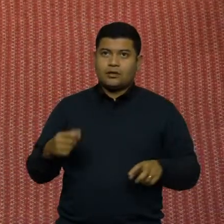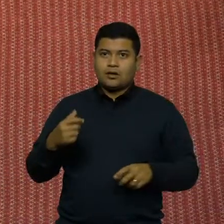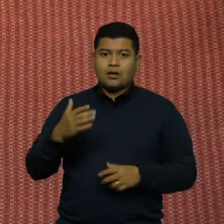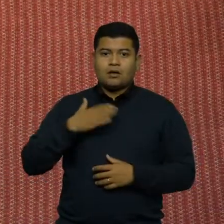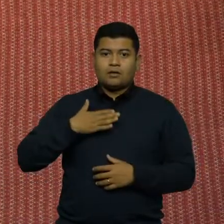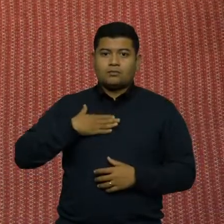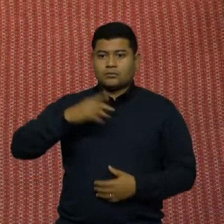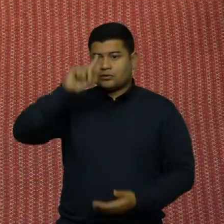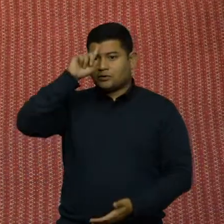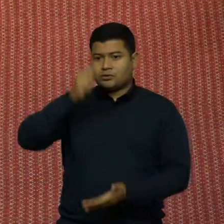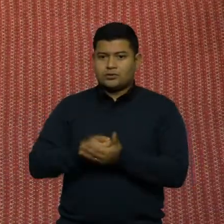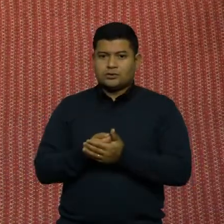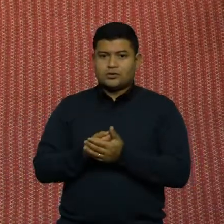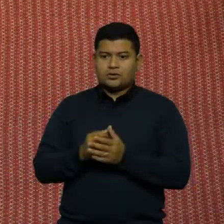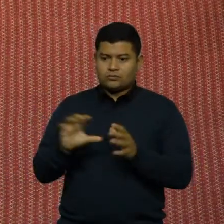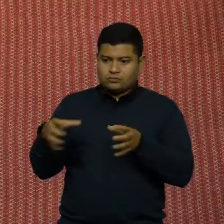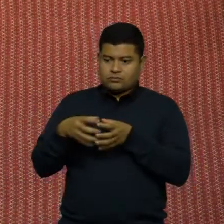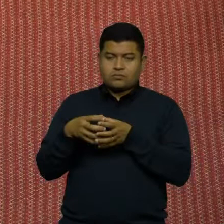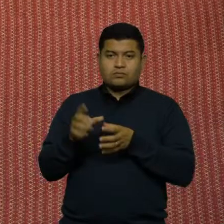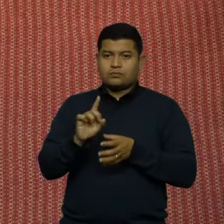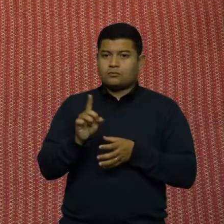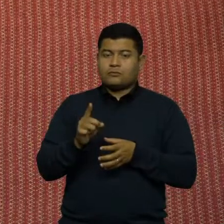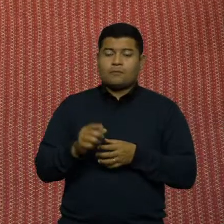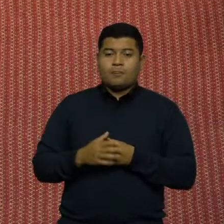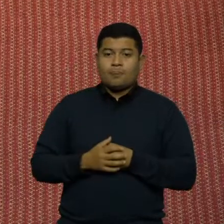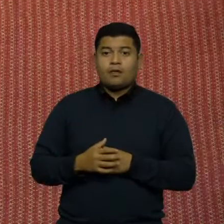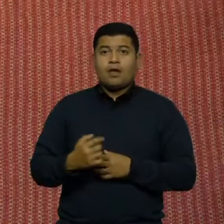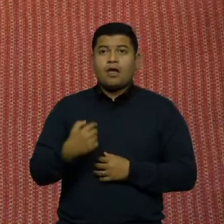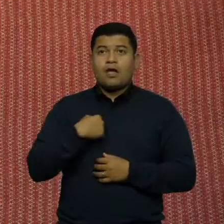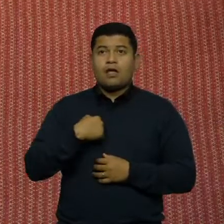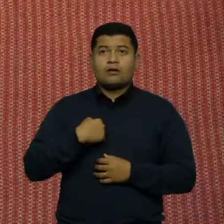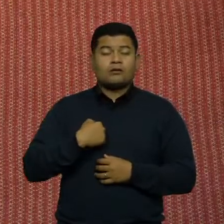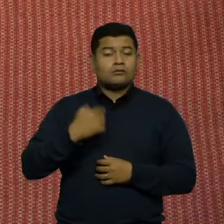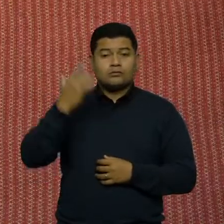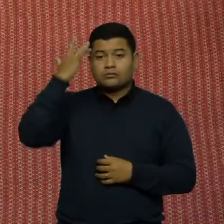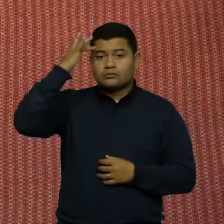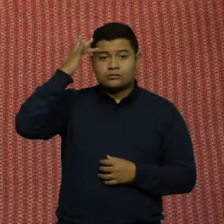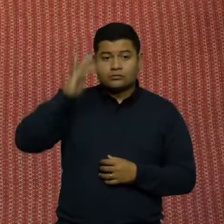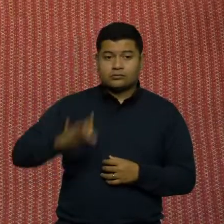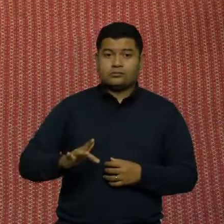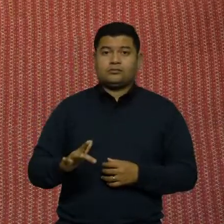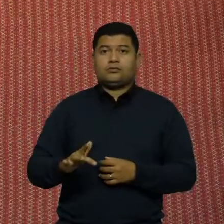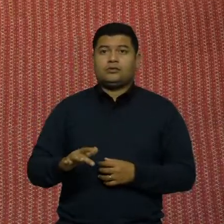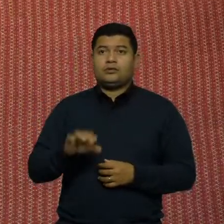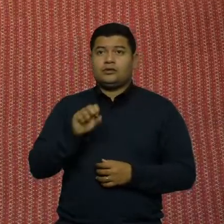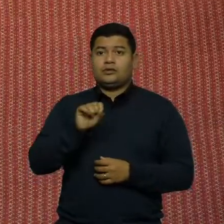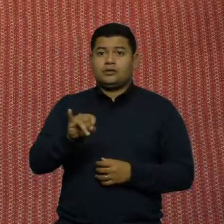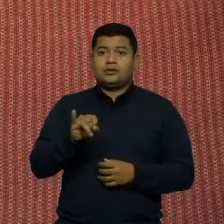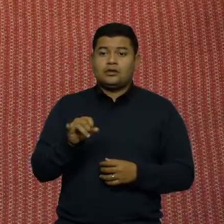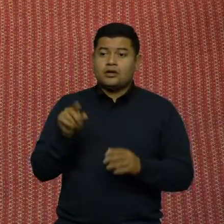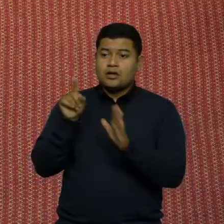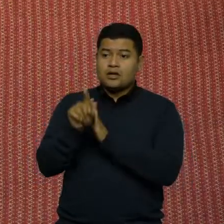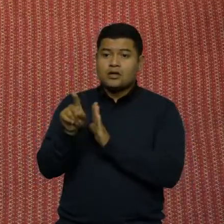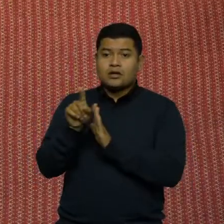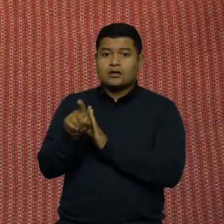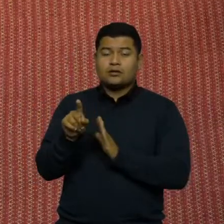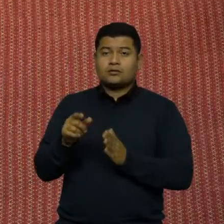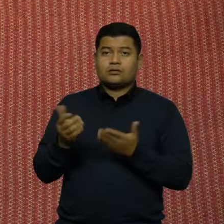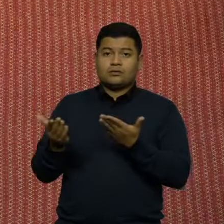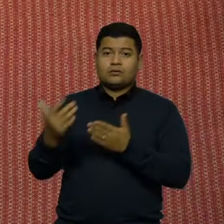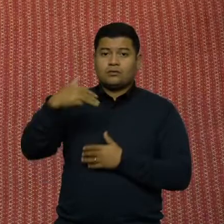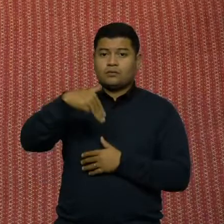fechada, mas eu não sei se esses questionamentos que o Ministério da